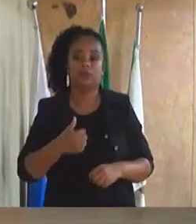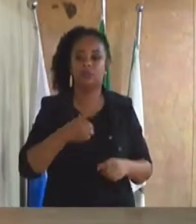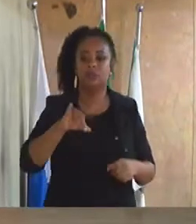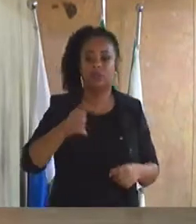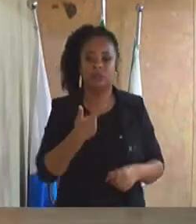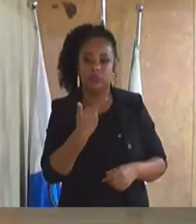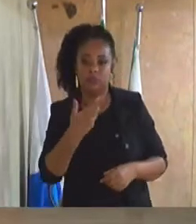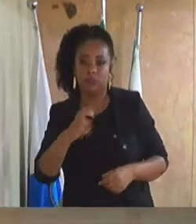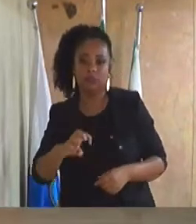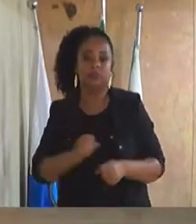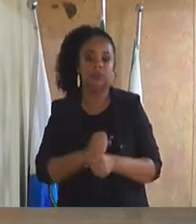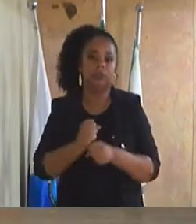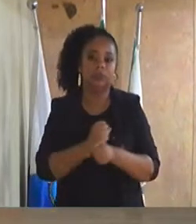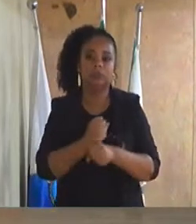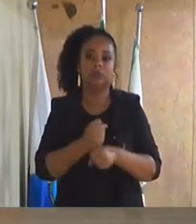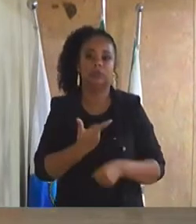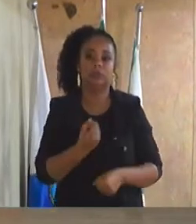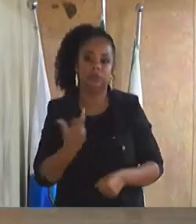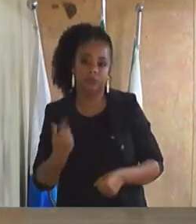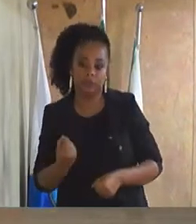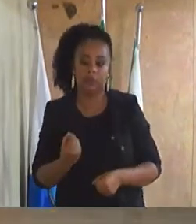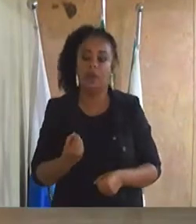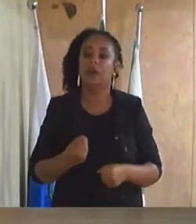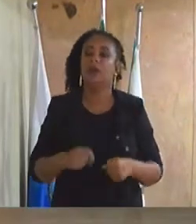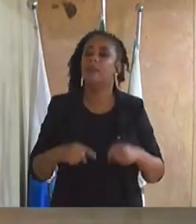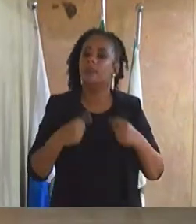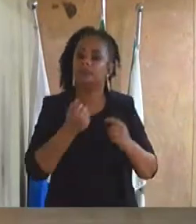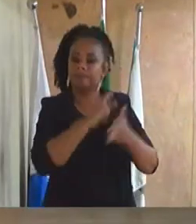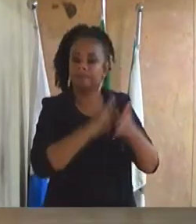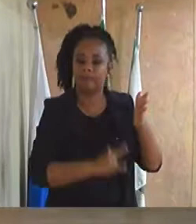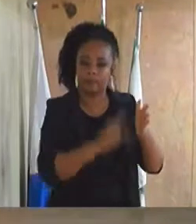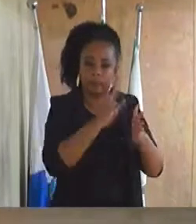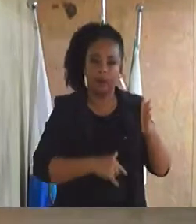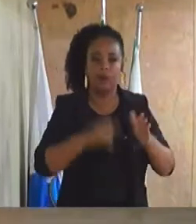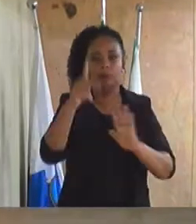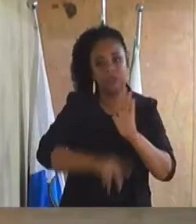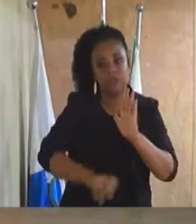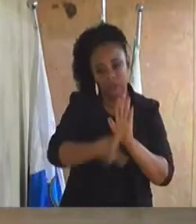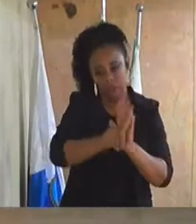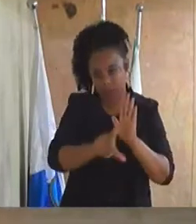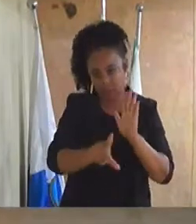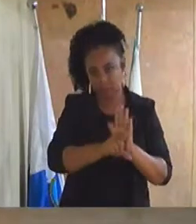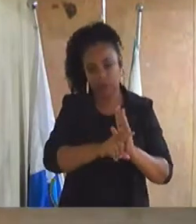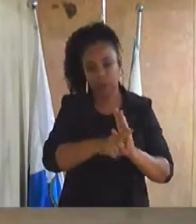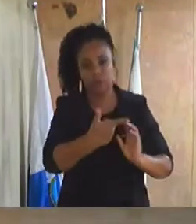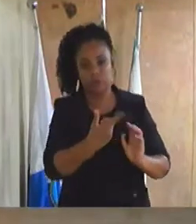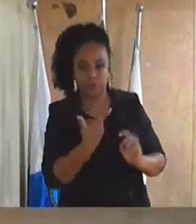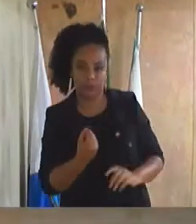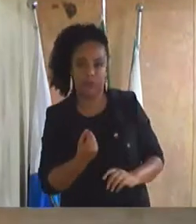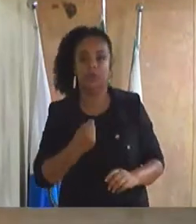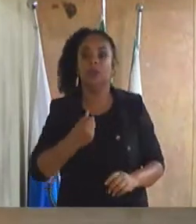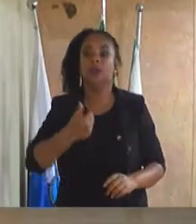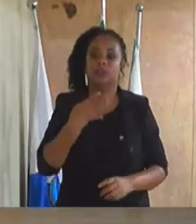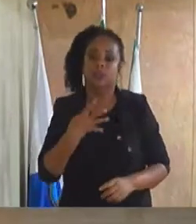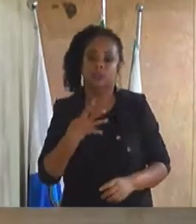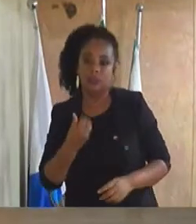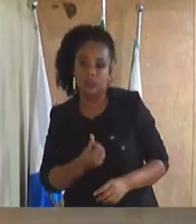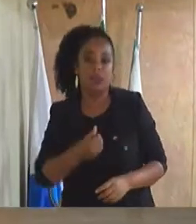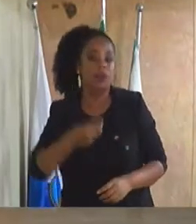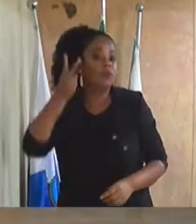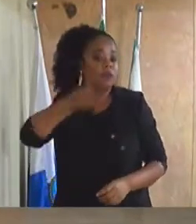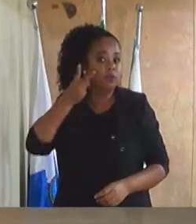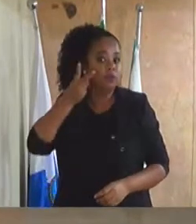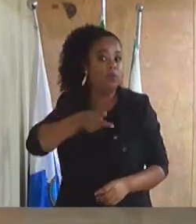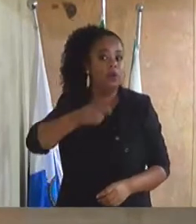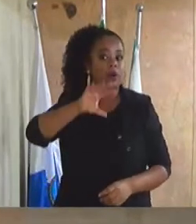Expediente. Projeto de lei número 146 de 2020. Do excelentíssimo senhor vereador Carlos